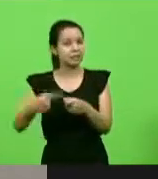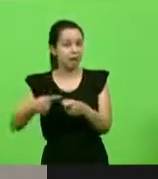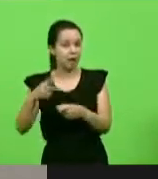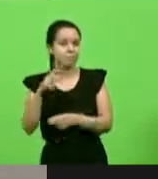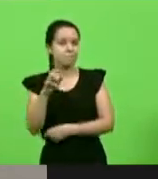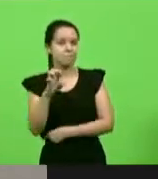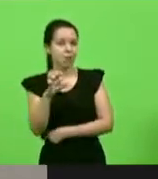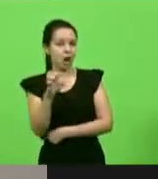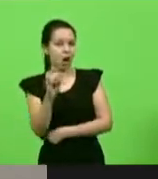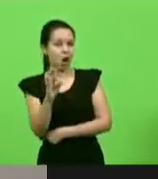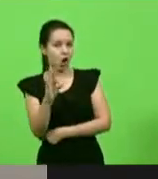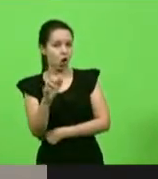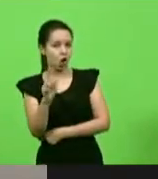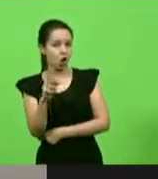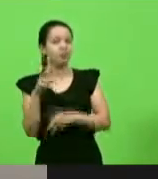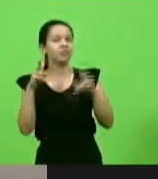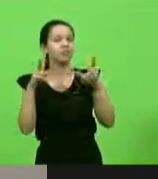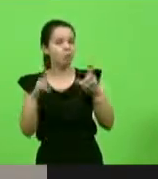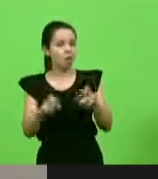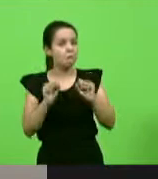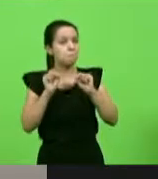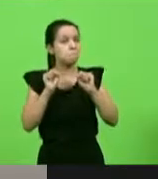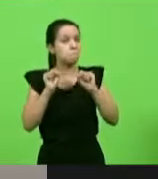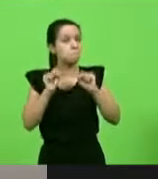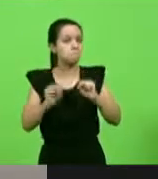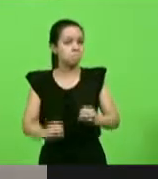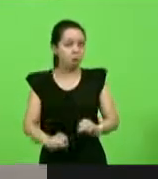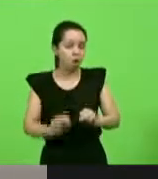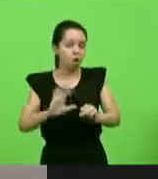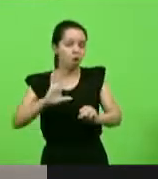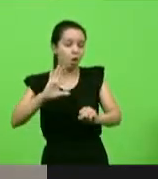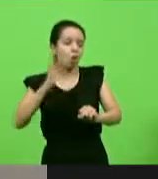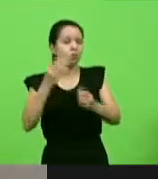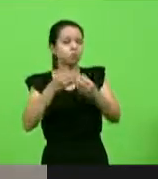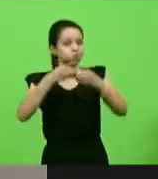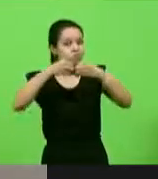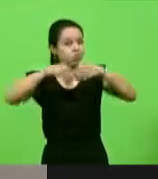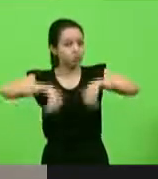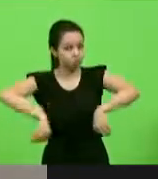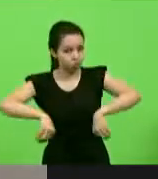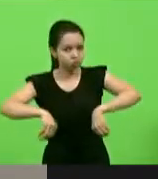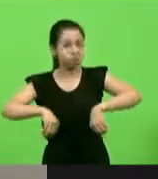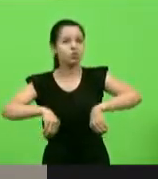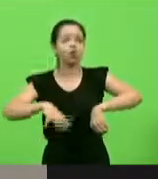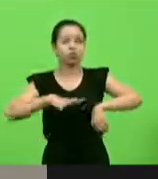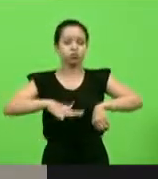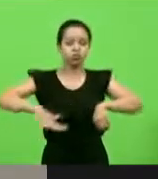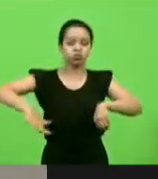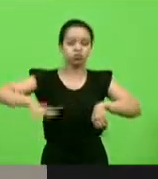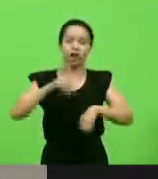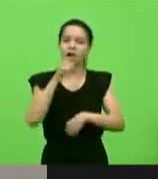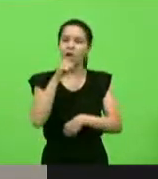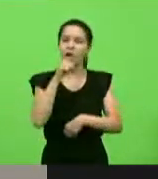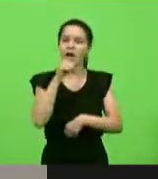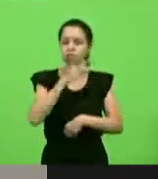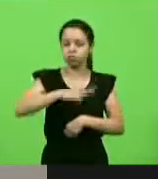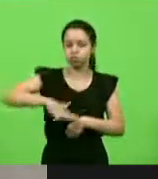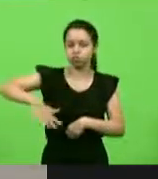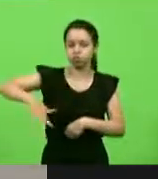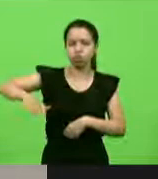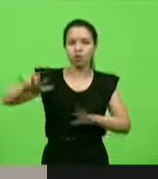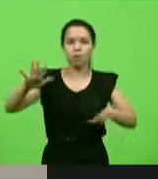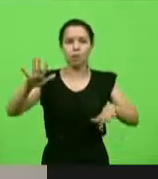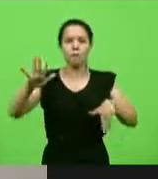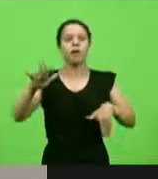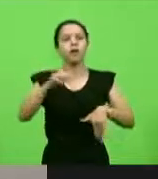para o território marítimo catarinense, podendo afetar outras